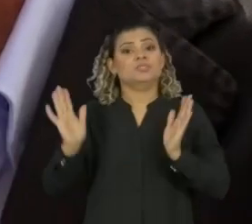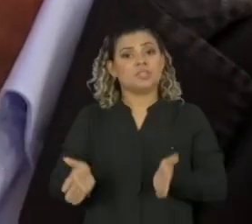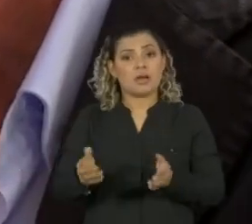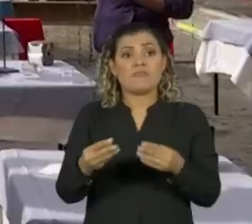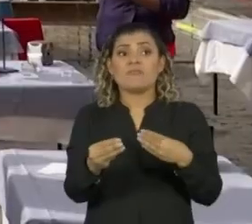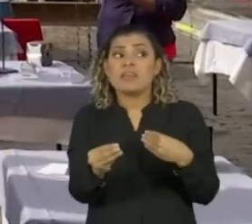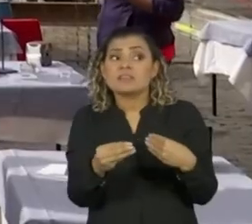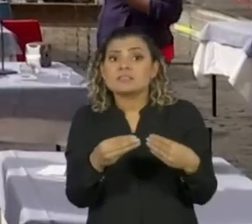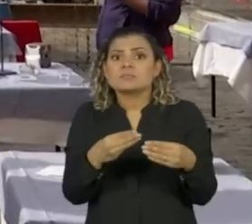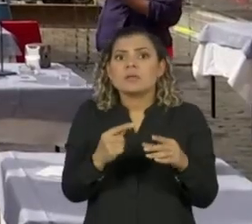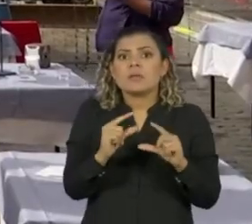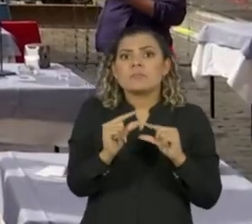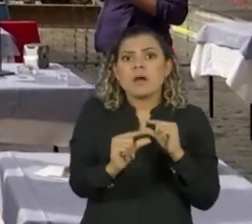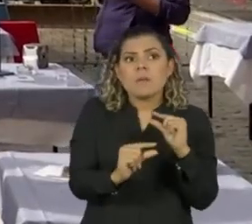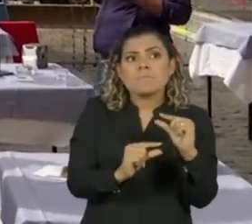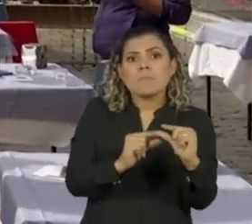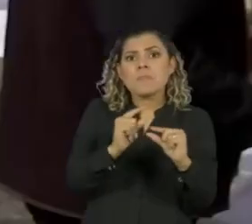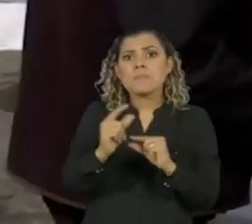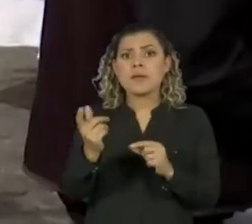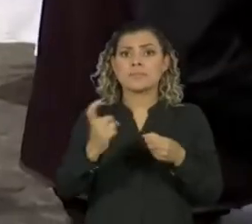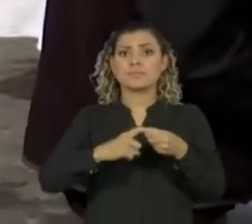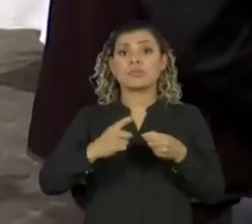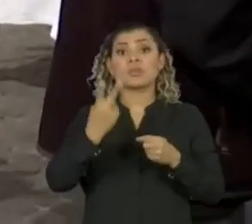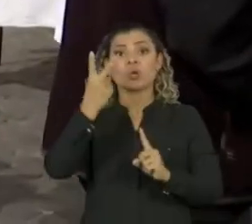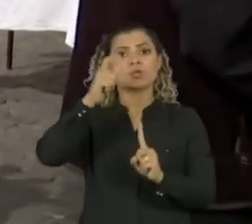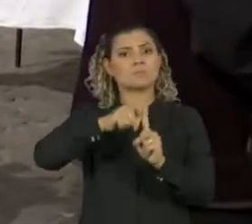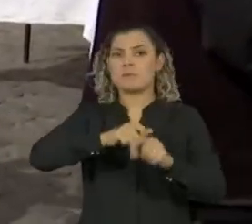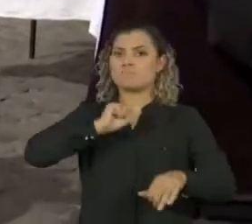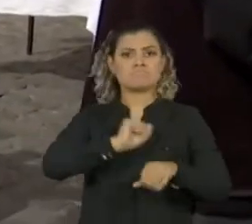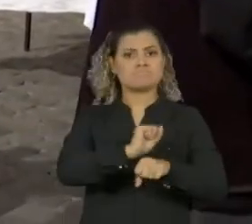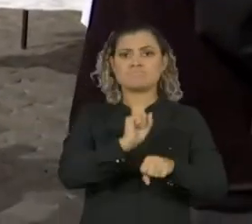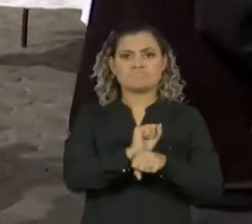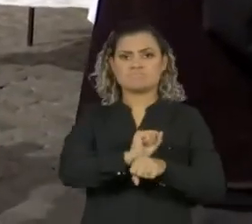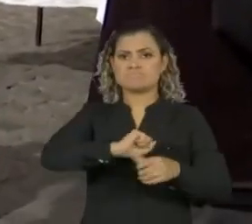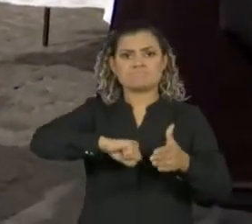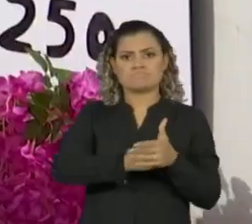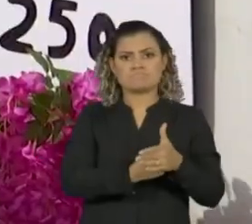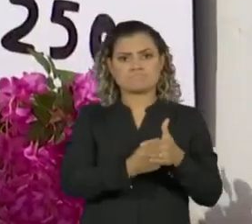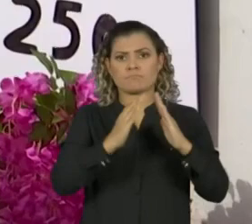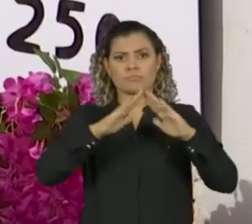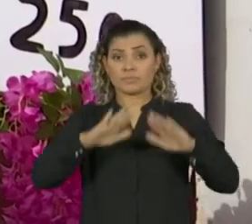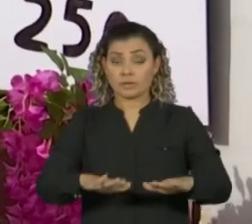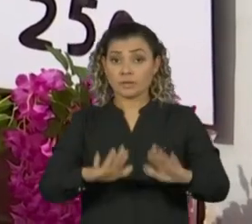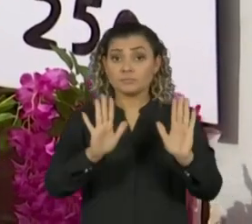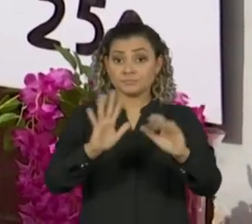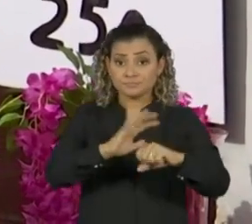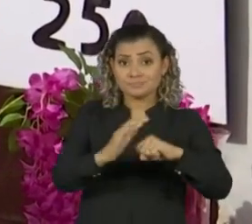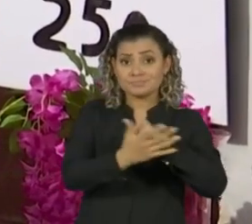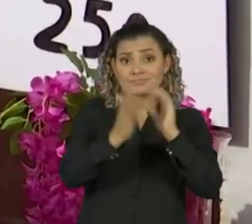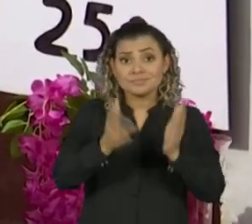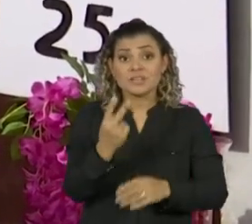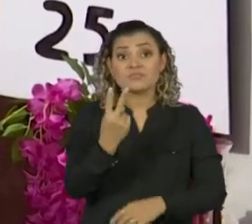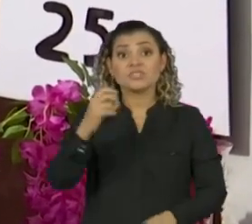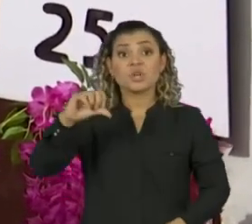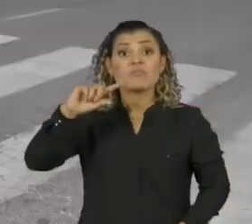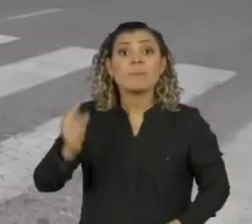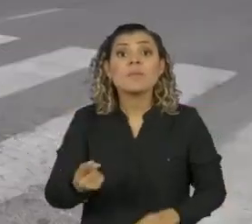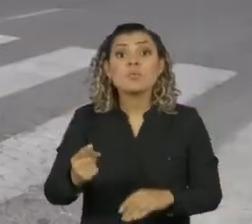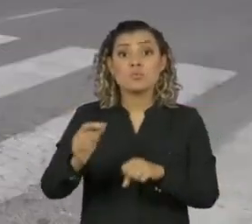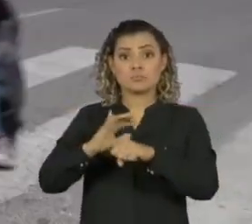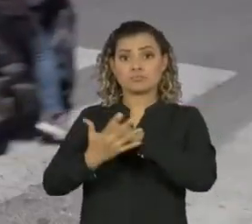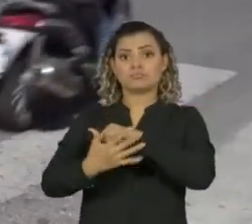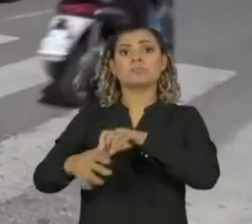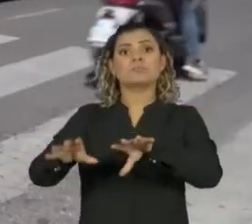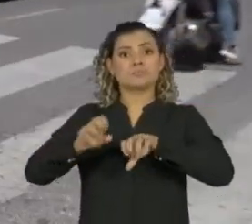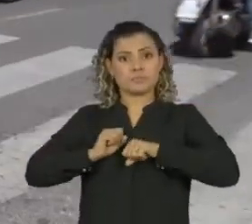flexibilização para voltar ao normal depois de dois meses de confinamento. A Covid-19 deixou mais de 29 mil vítimas no país